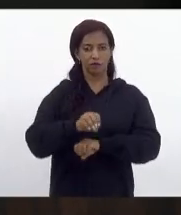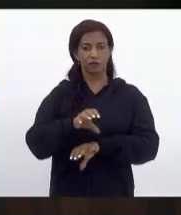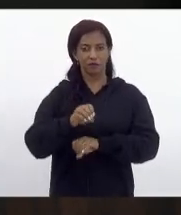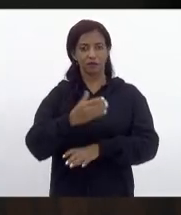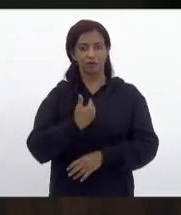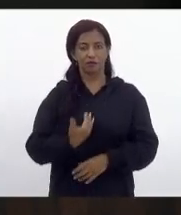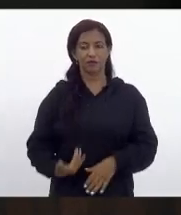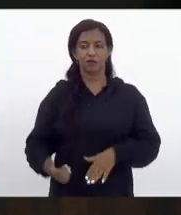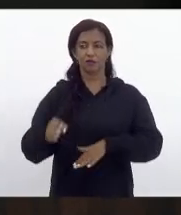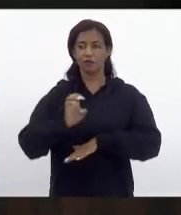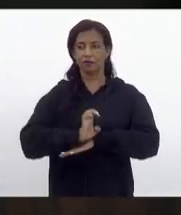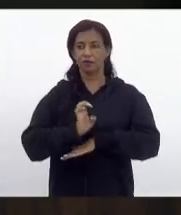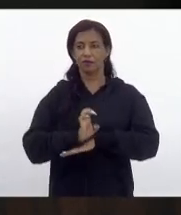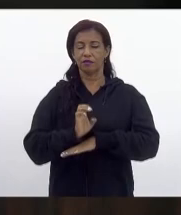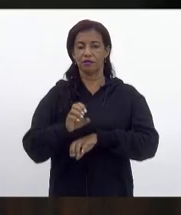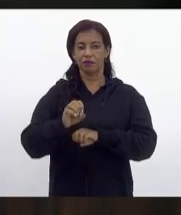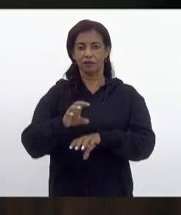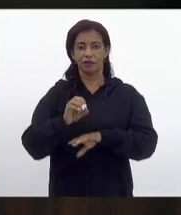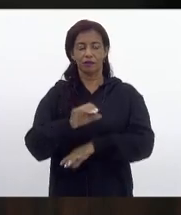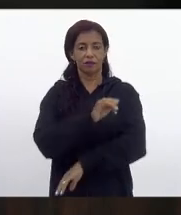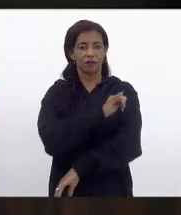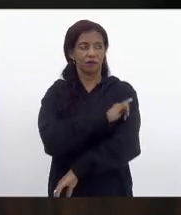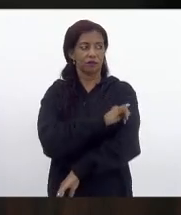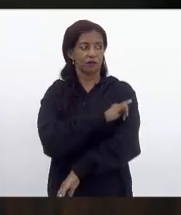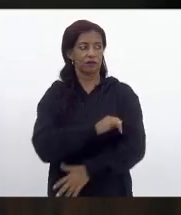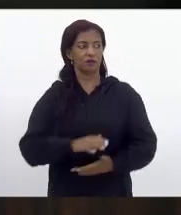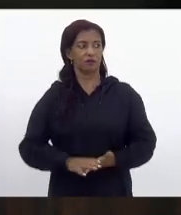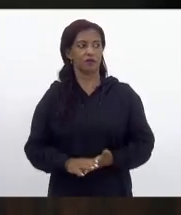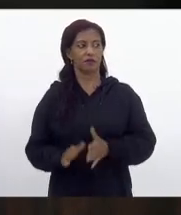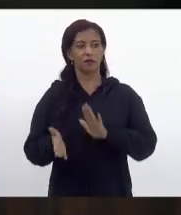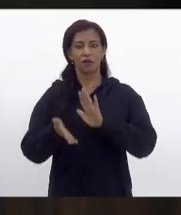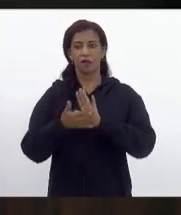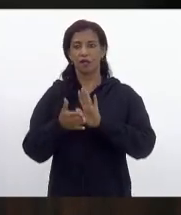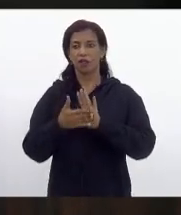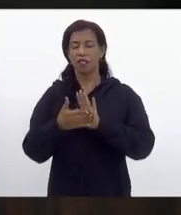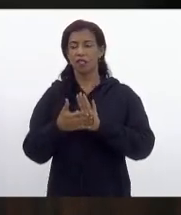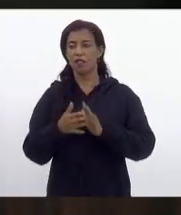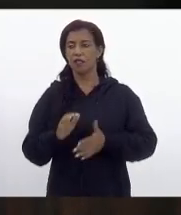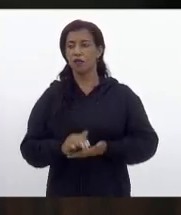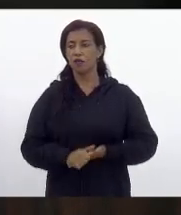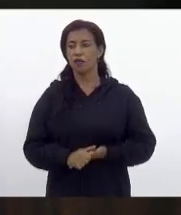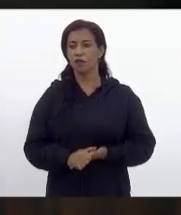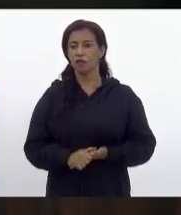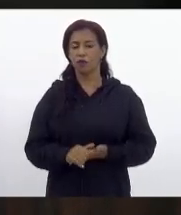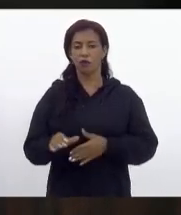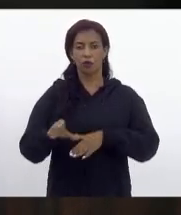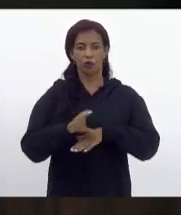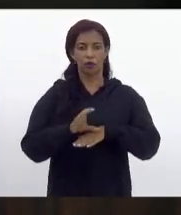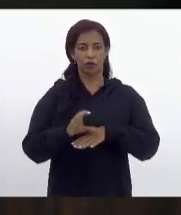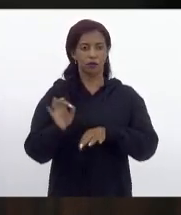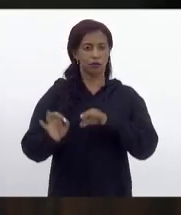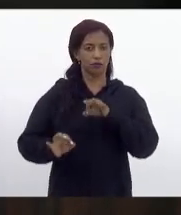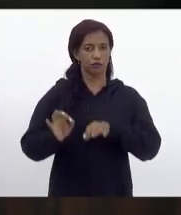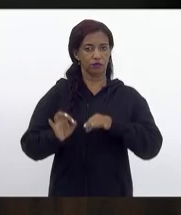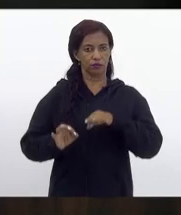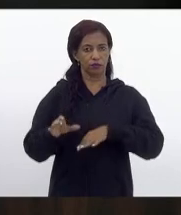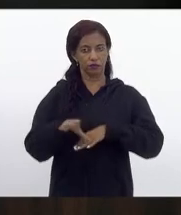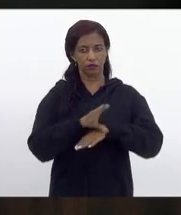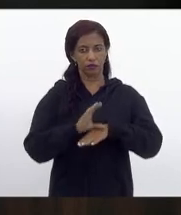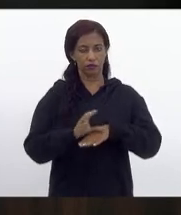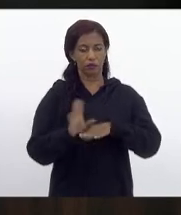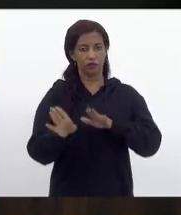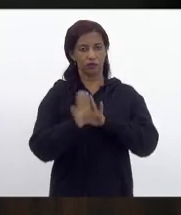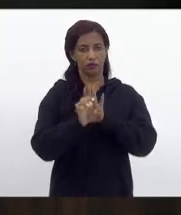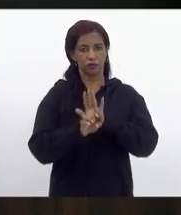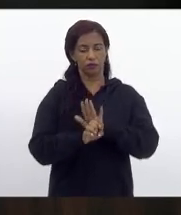pública estadual de ensino do Rio de Janeiro. Pareceres das comissões de Constituição e Justiça, pela constitucionalidade,